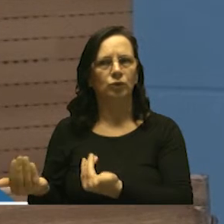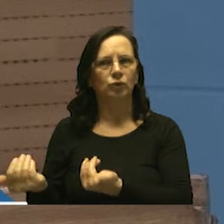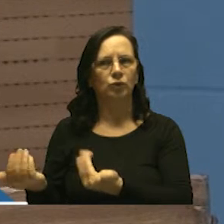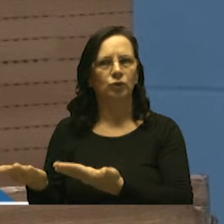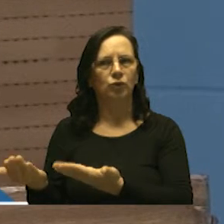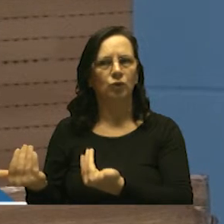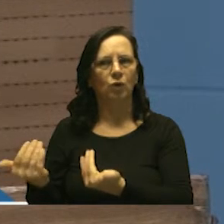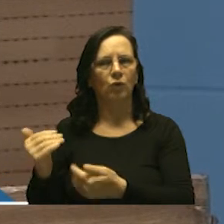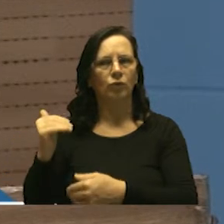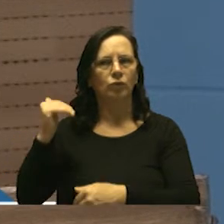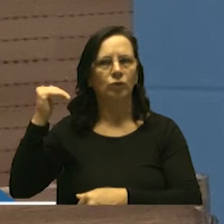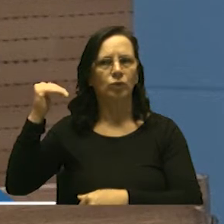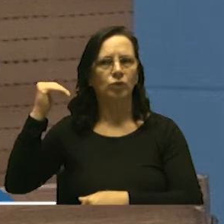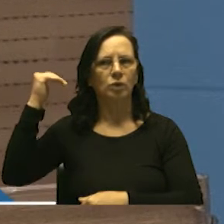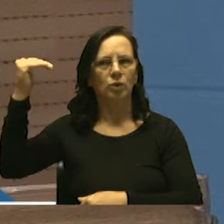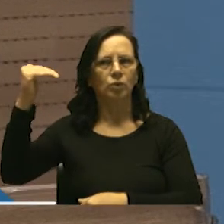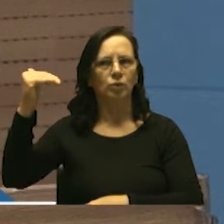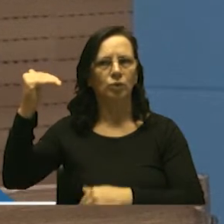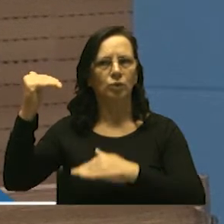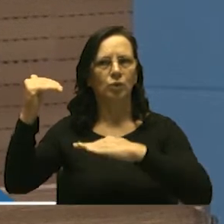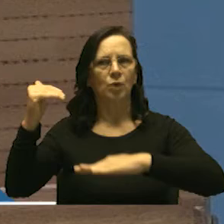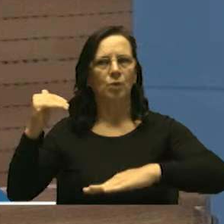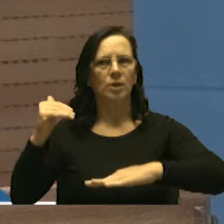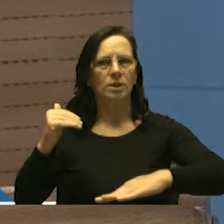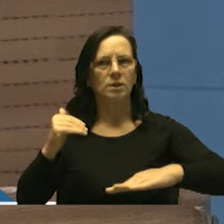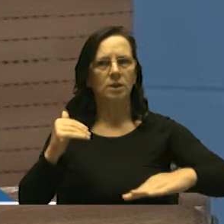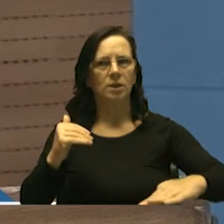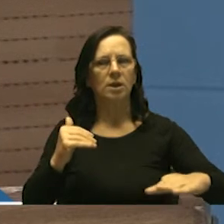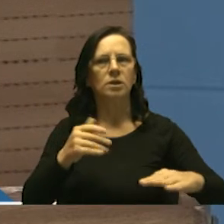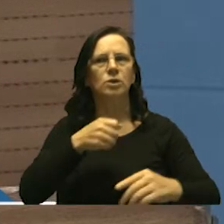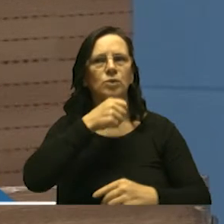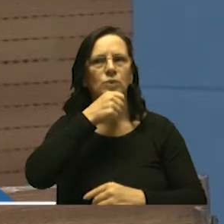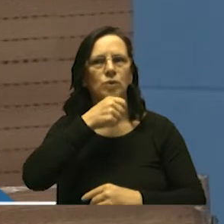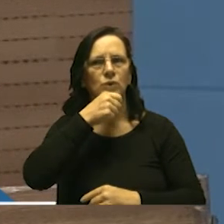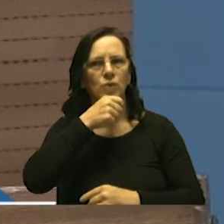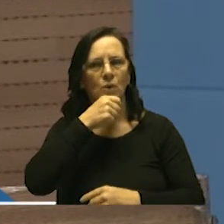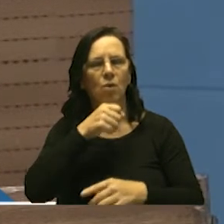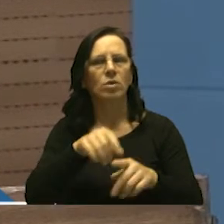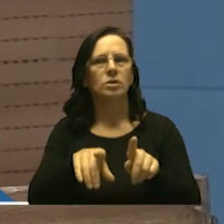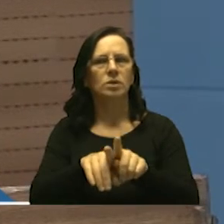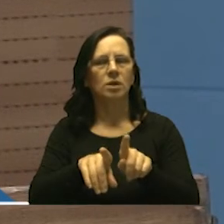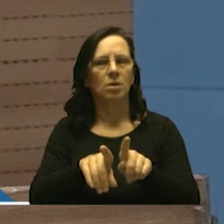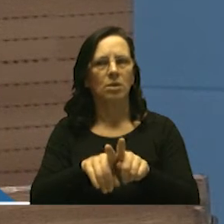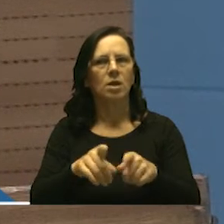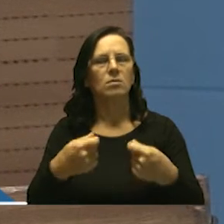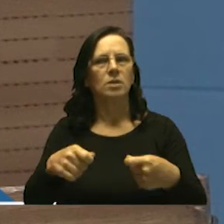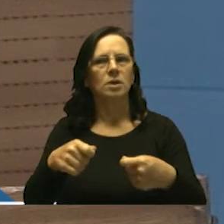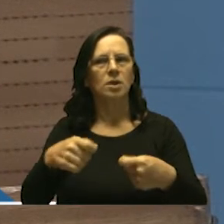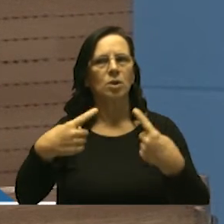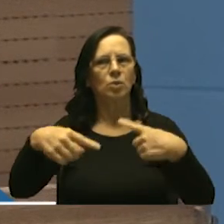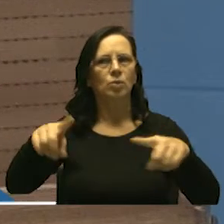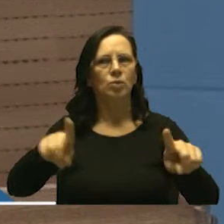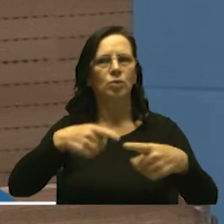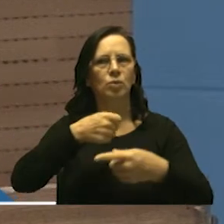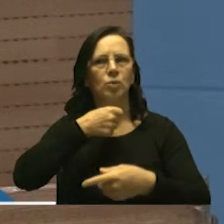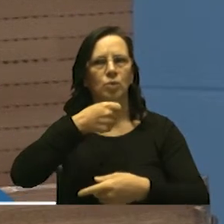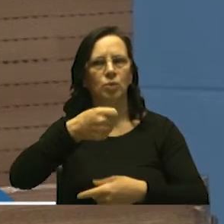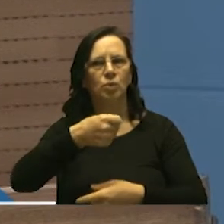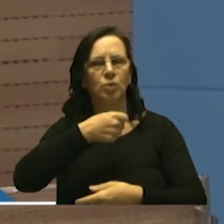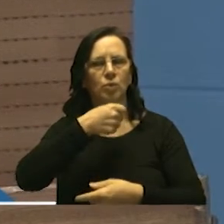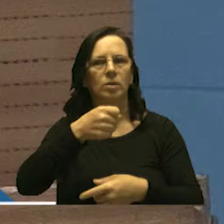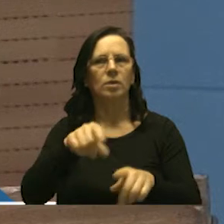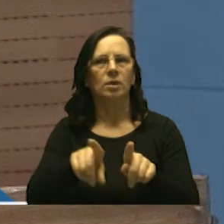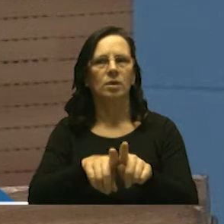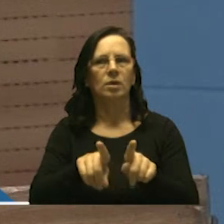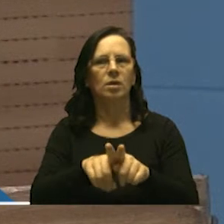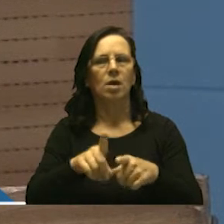para os adultos, para as crianças, para os idosos, aqueles que participam dos corais, da banda